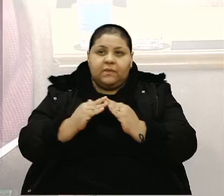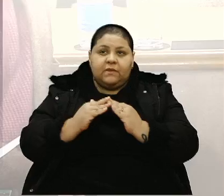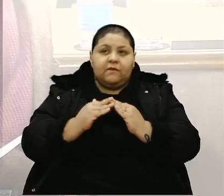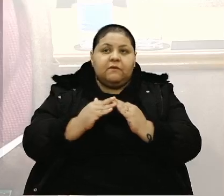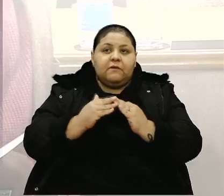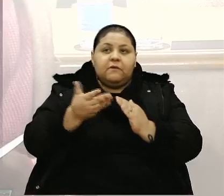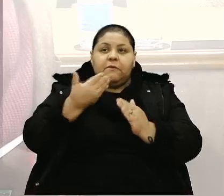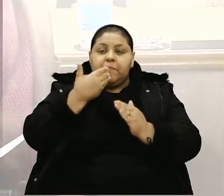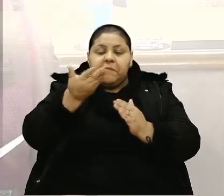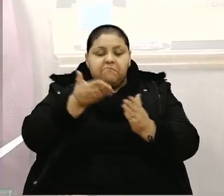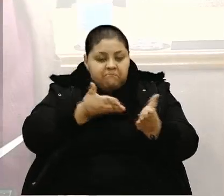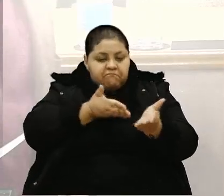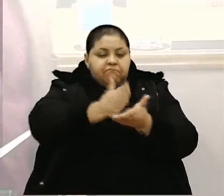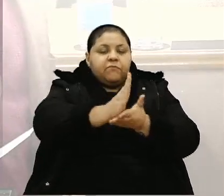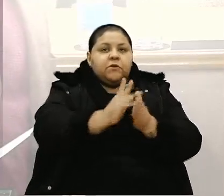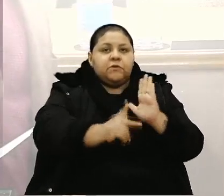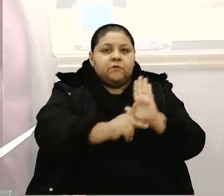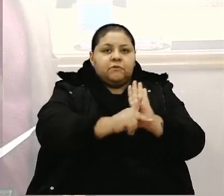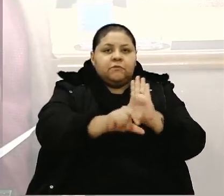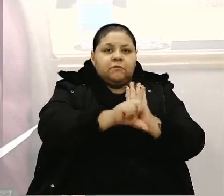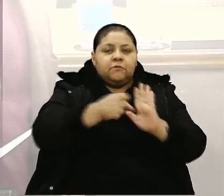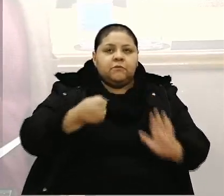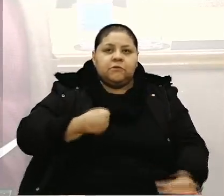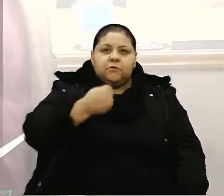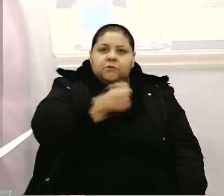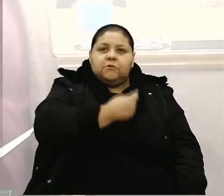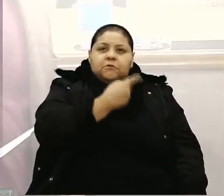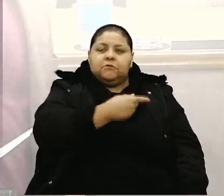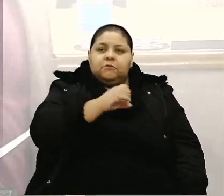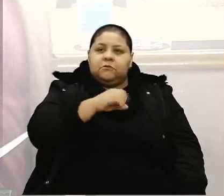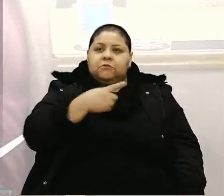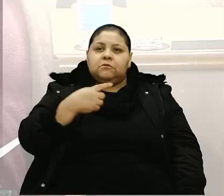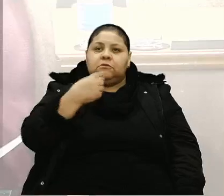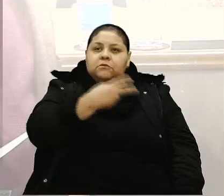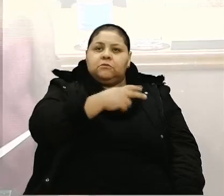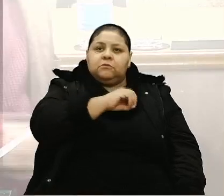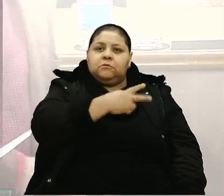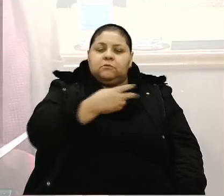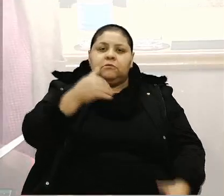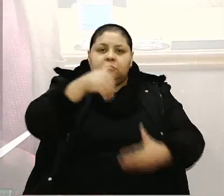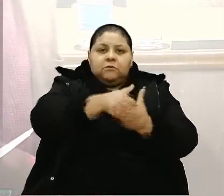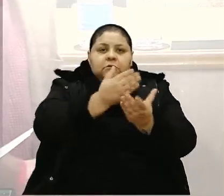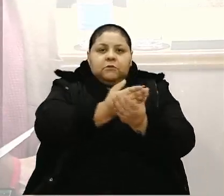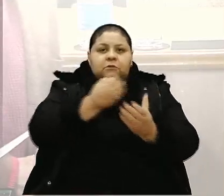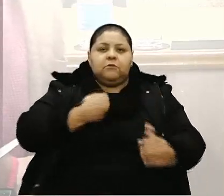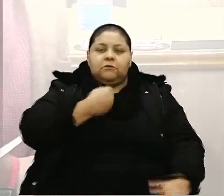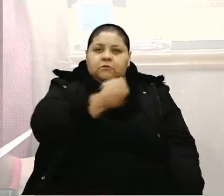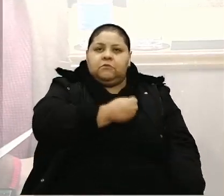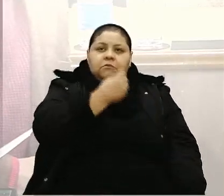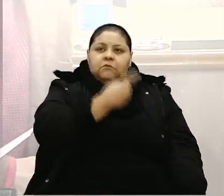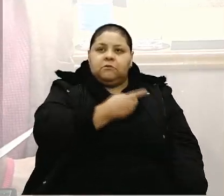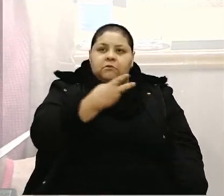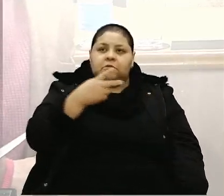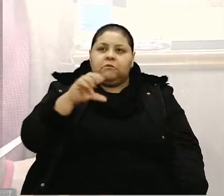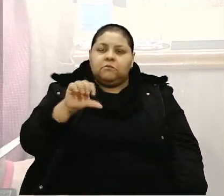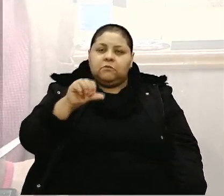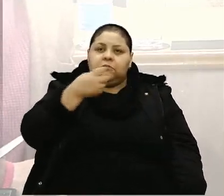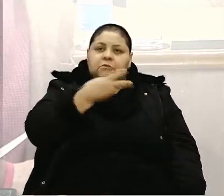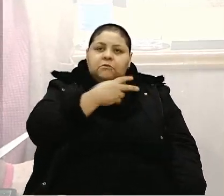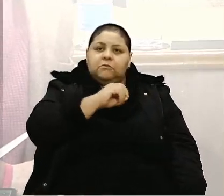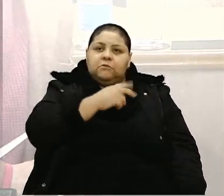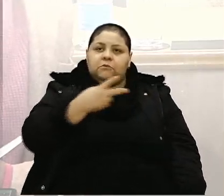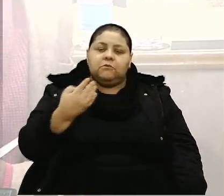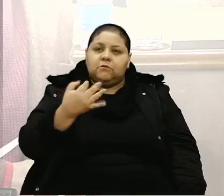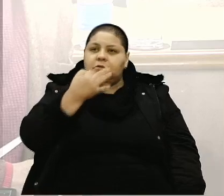forma favorável ao projeto de lei nº 101-2024, contido no processo nº 129-2024,